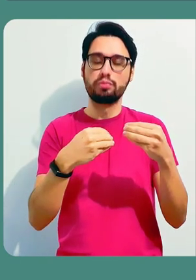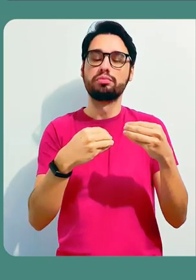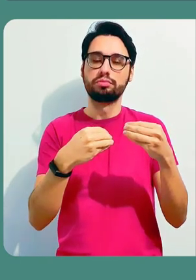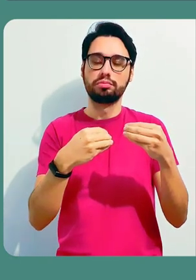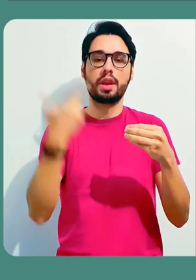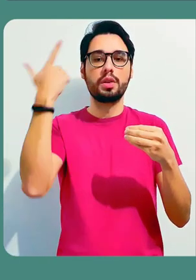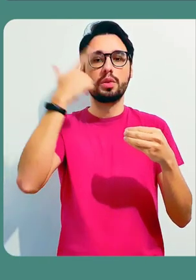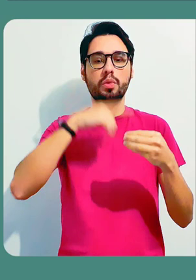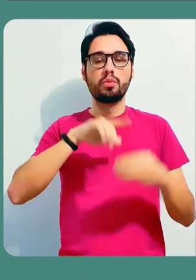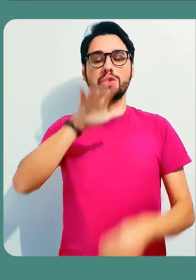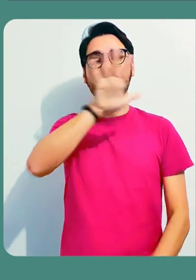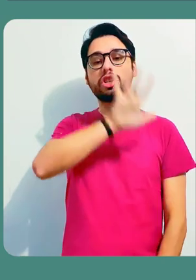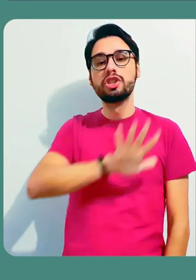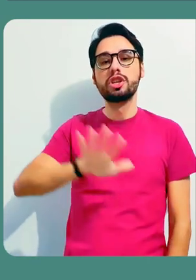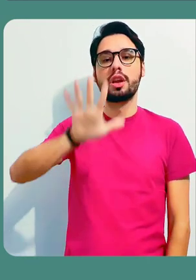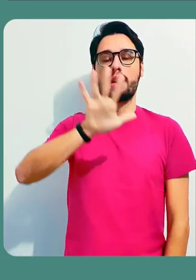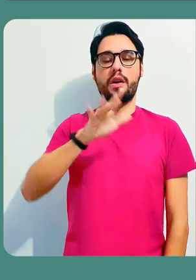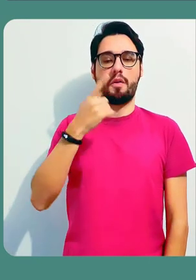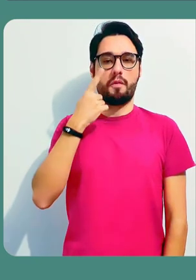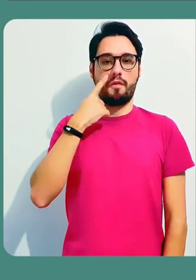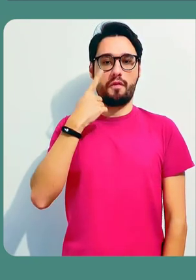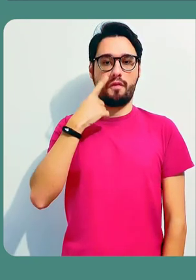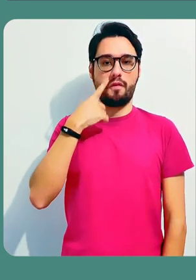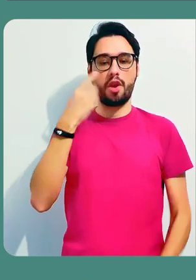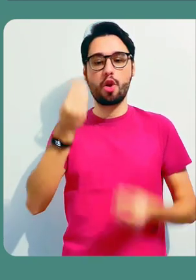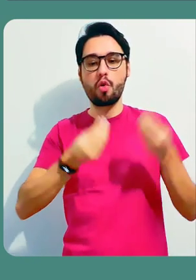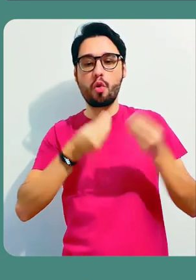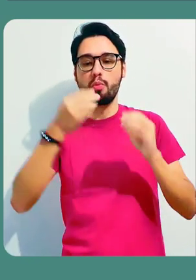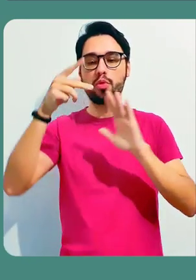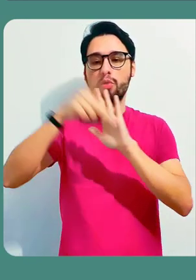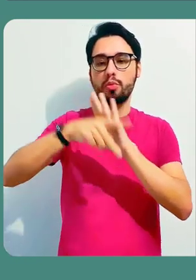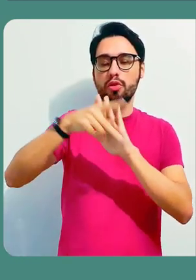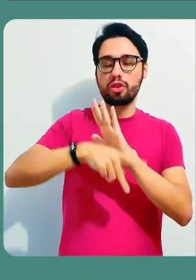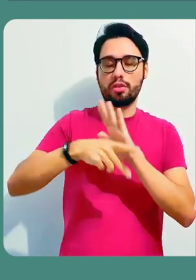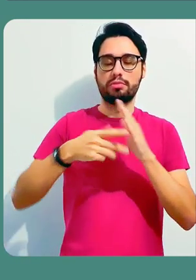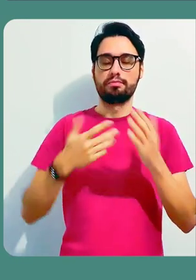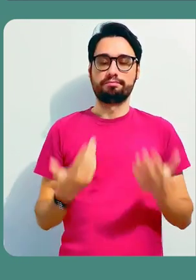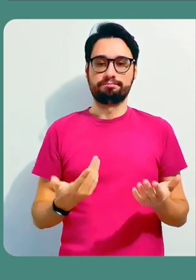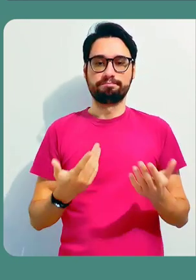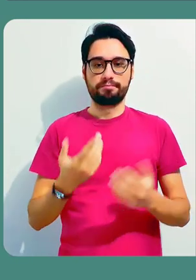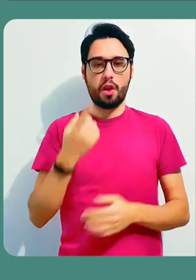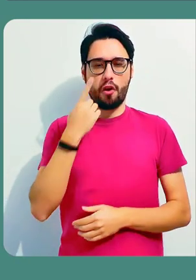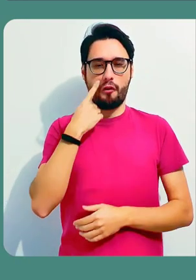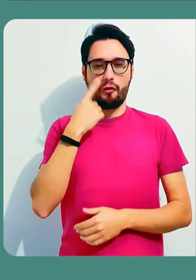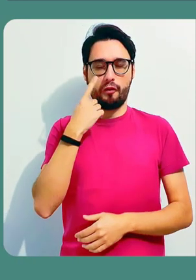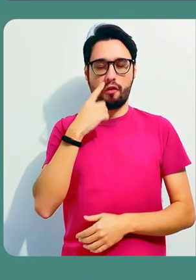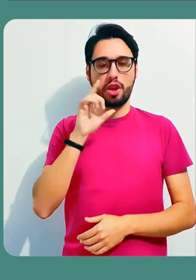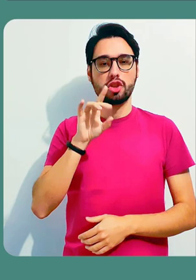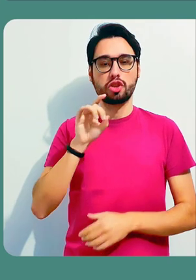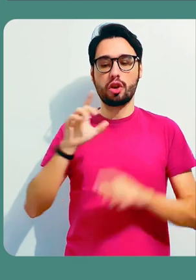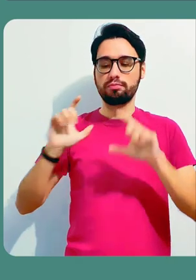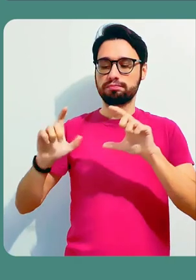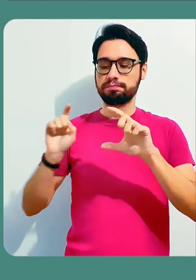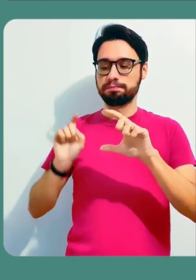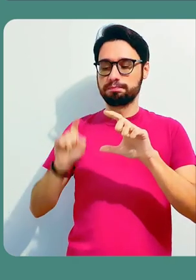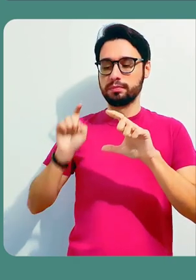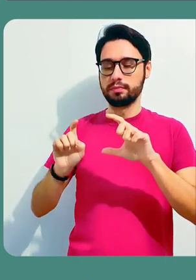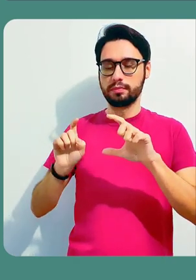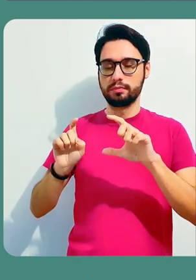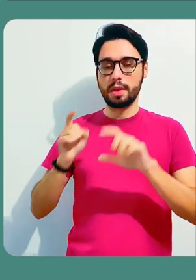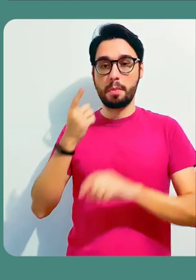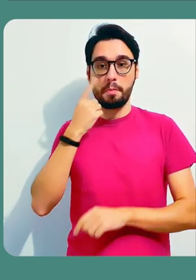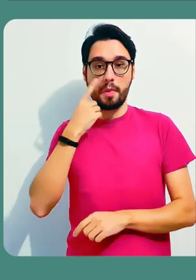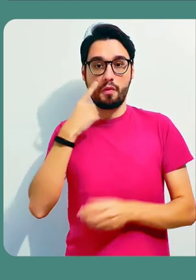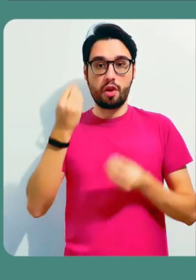fazer uma gestão e ver um panorama completo de qual que é o andamento destas atividades. Eu vou abrir aqui uma